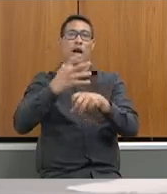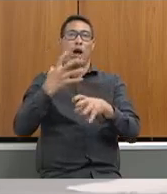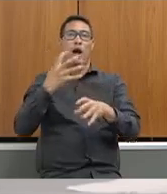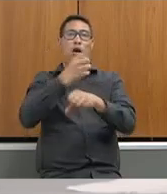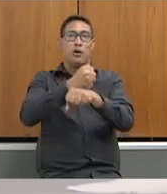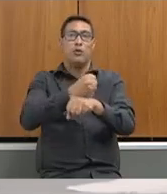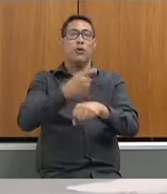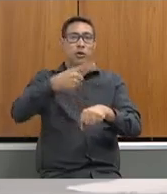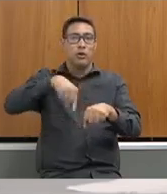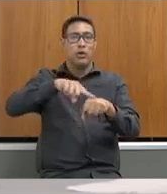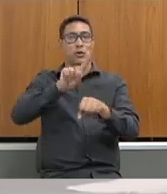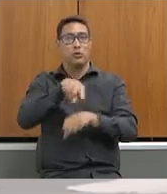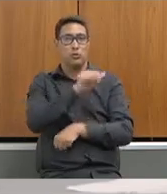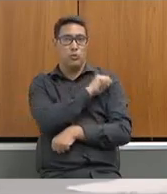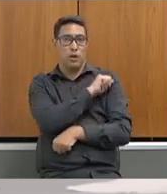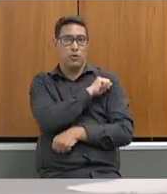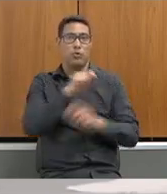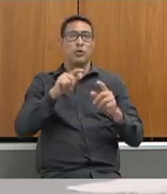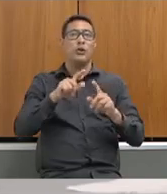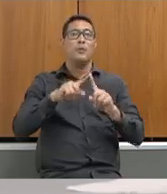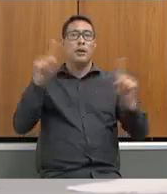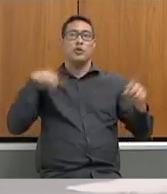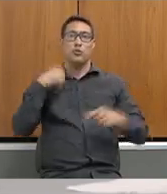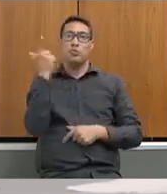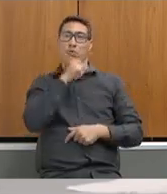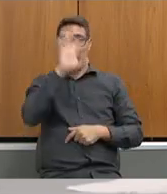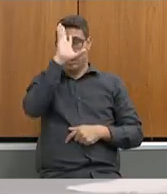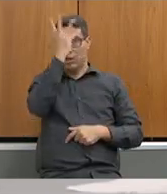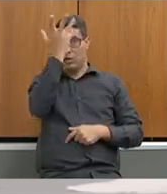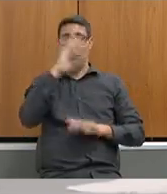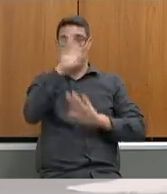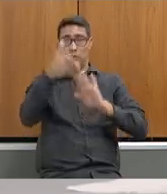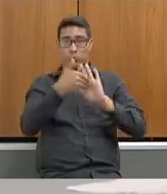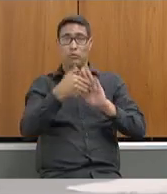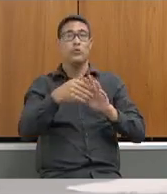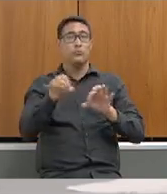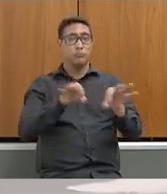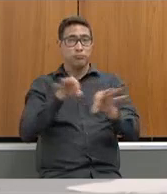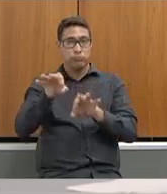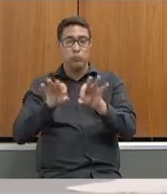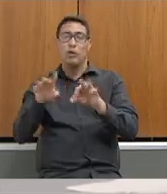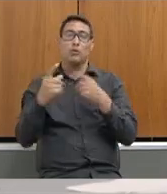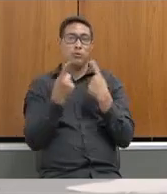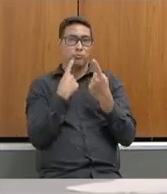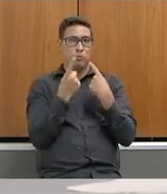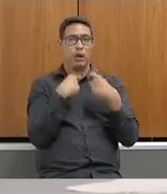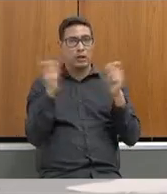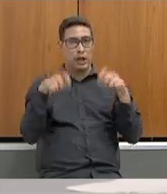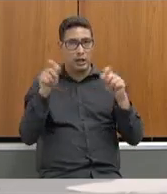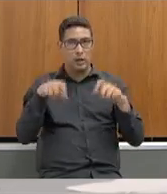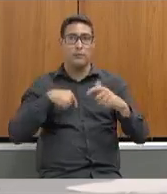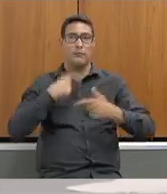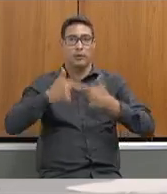consegue resolver de todas as formas possíveis. A gente sabe que a gente fomentando o diálogo é possível de trabalhar.